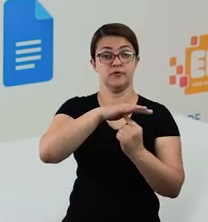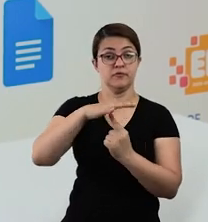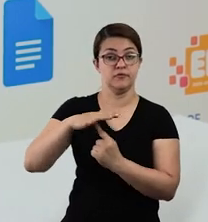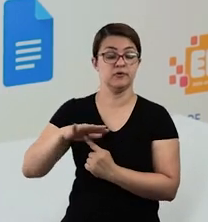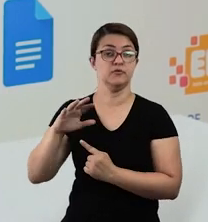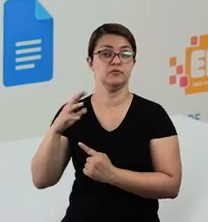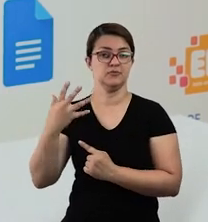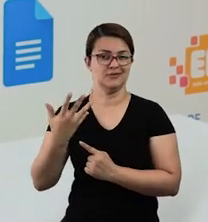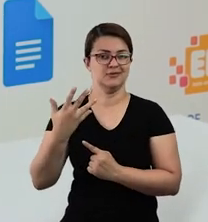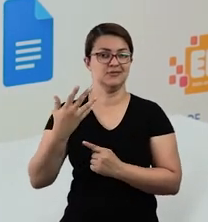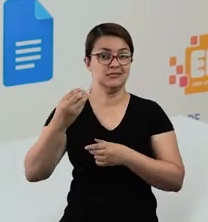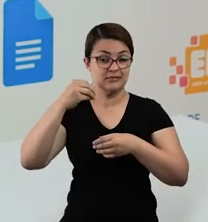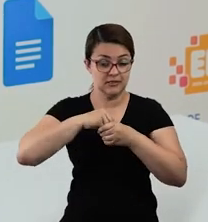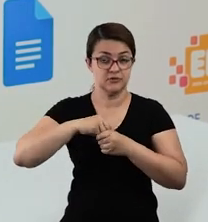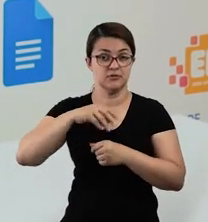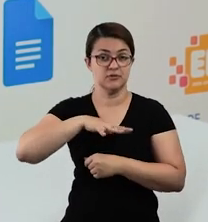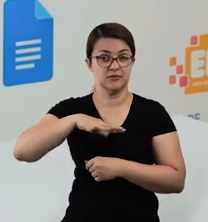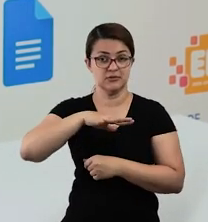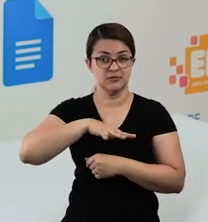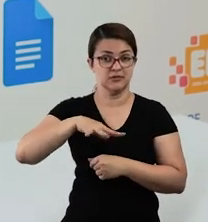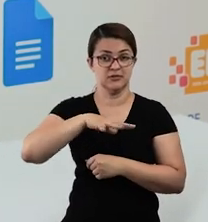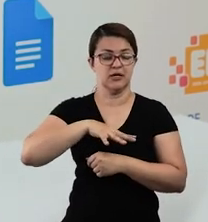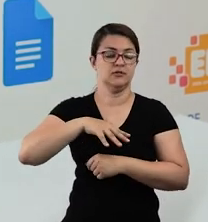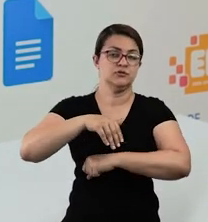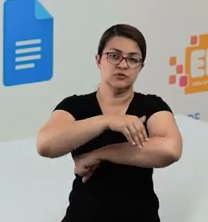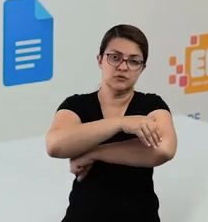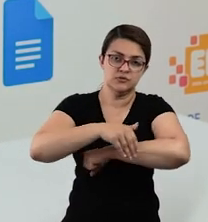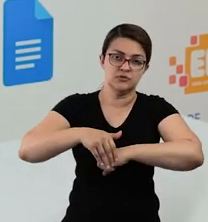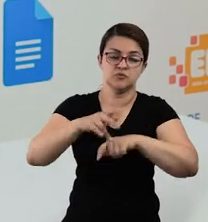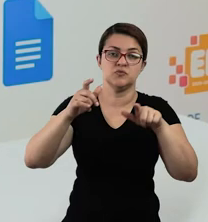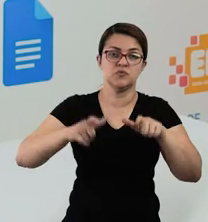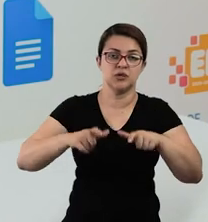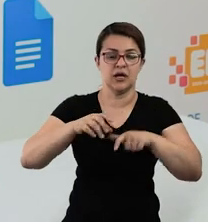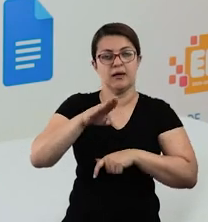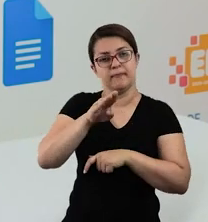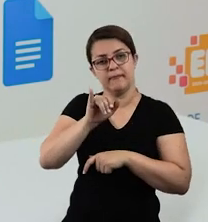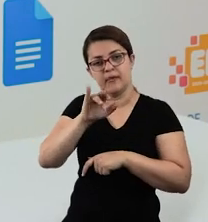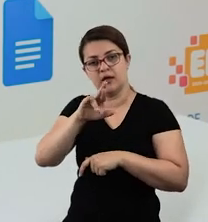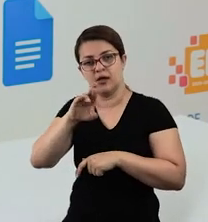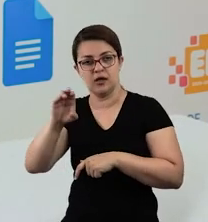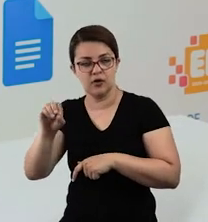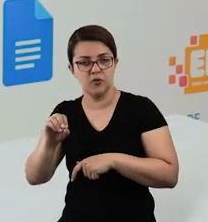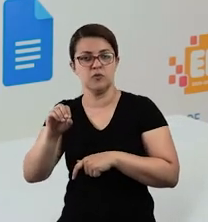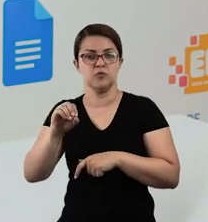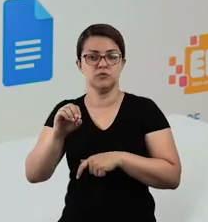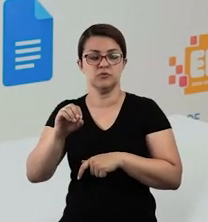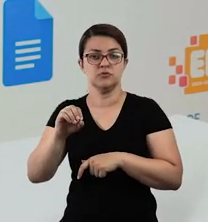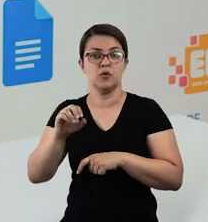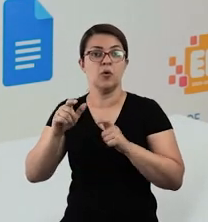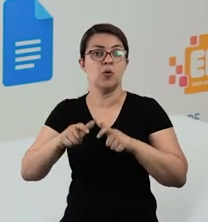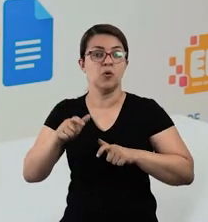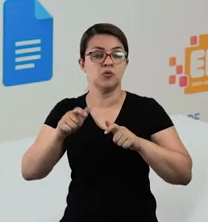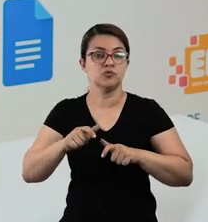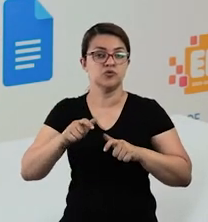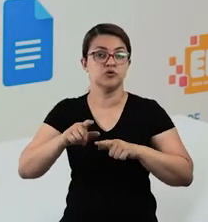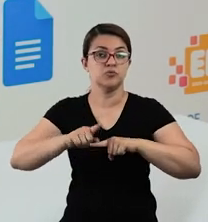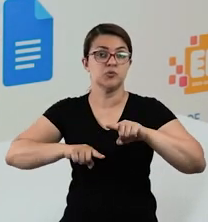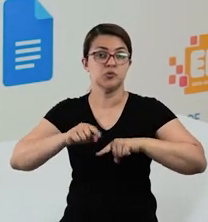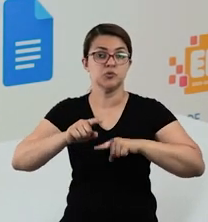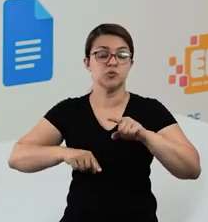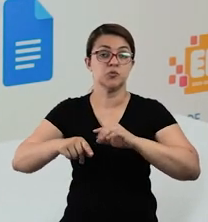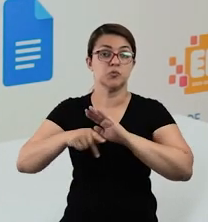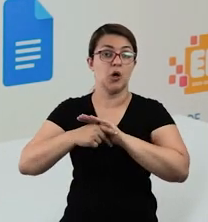elas acontecem dentro de cidades, bairros e ruas, com produtos que estão vindo do campo.